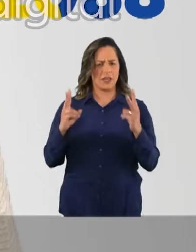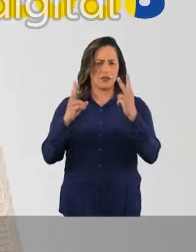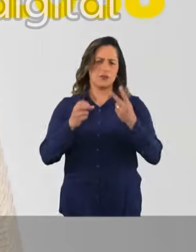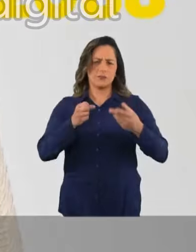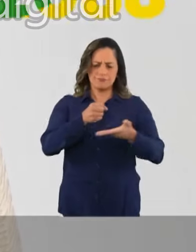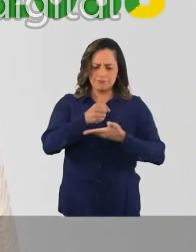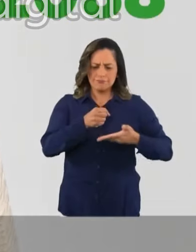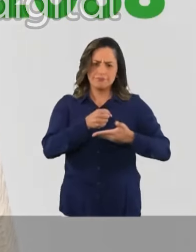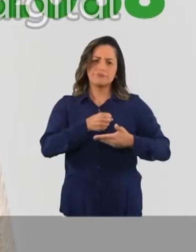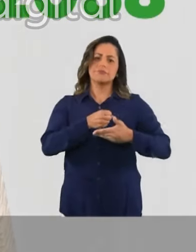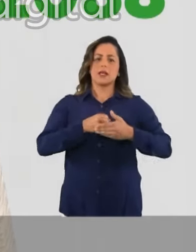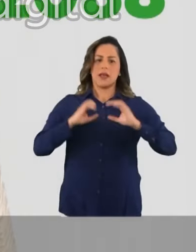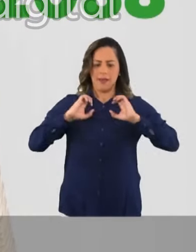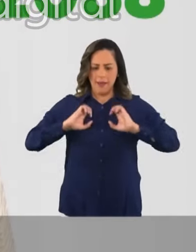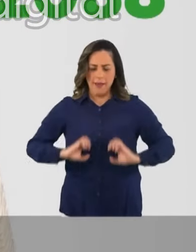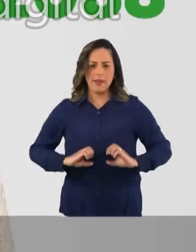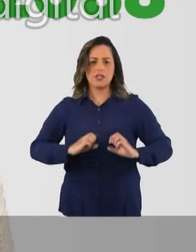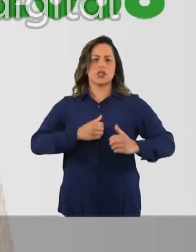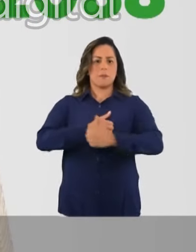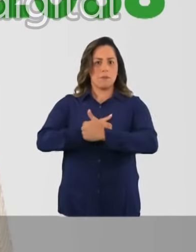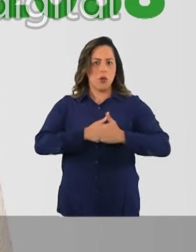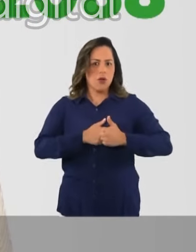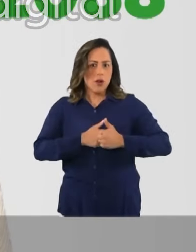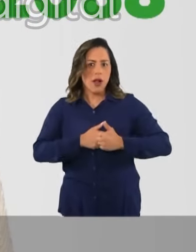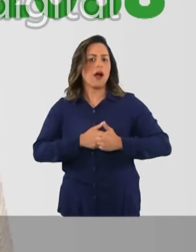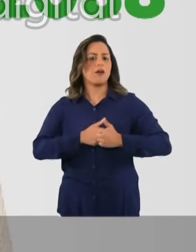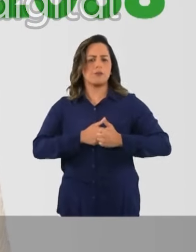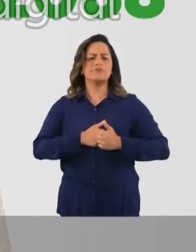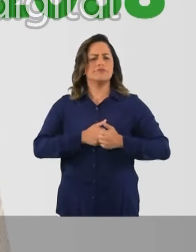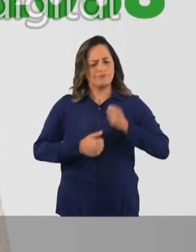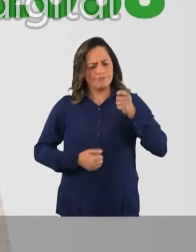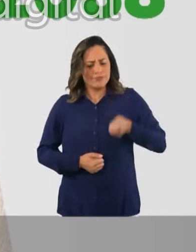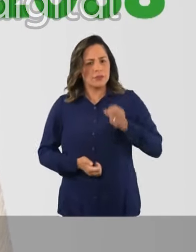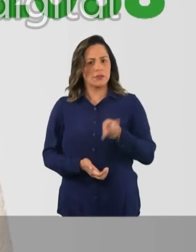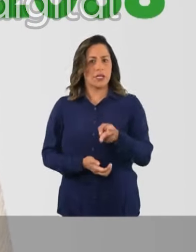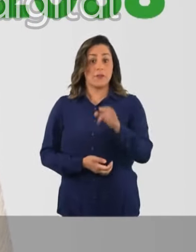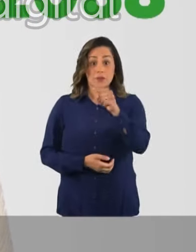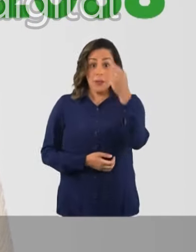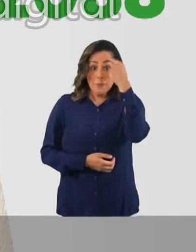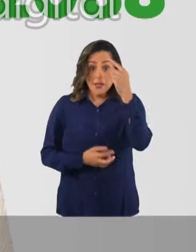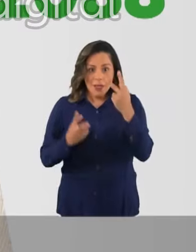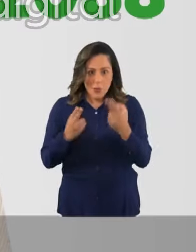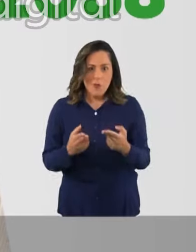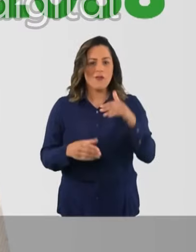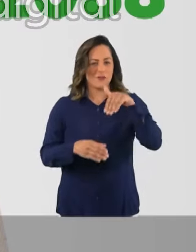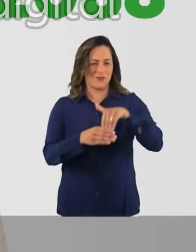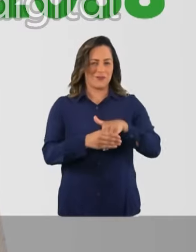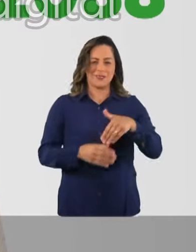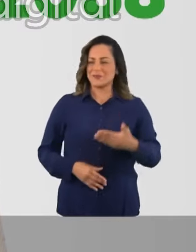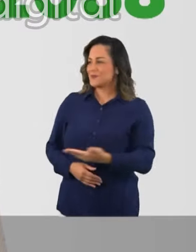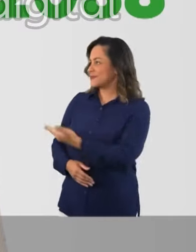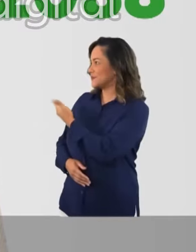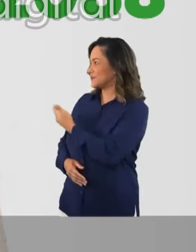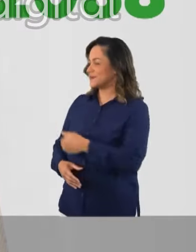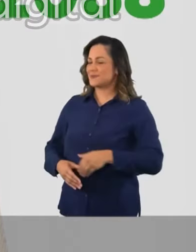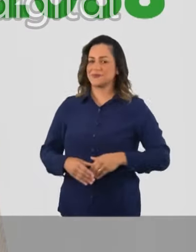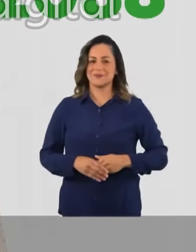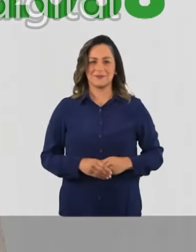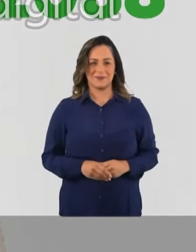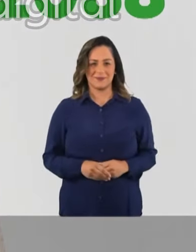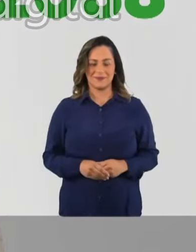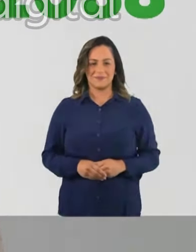Valores e princípios éticos e morais não negociam. Se você também pensa assim, vote Patrícia Belli, 22